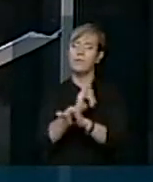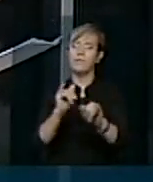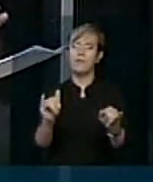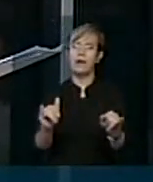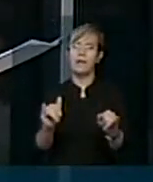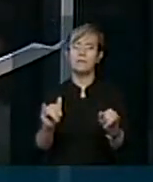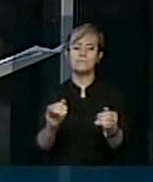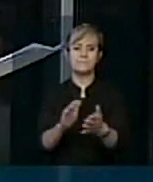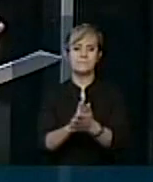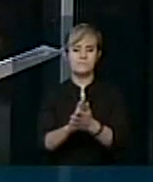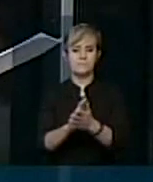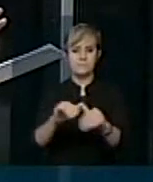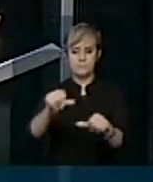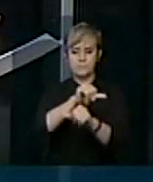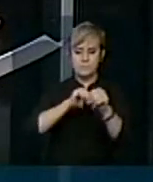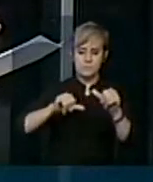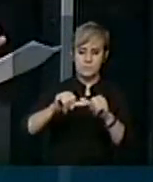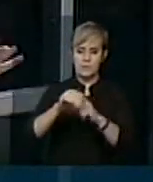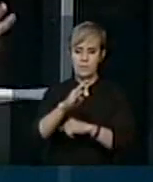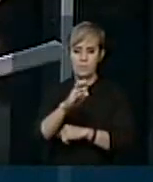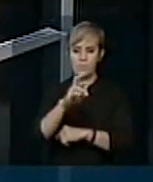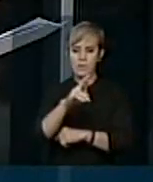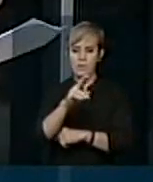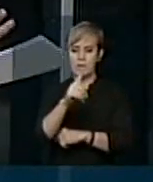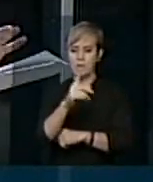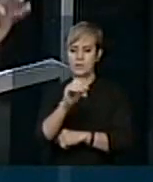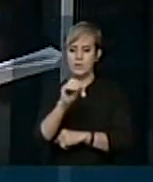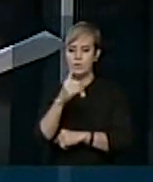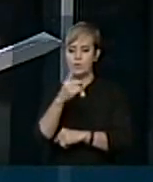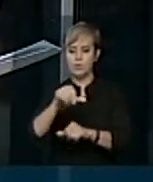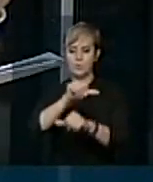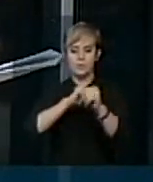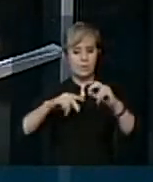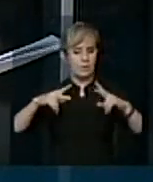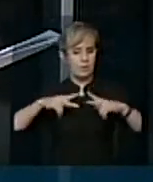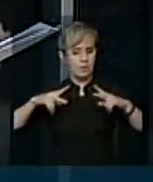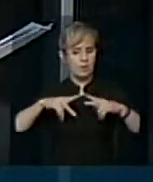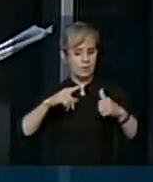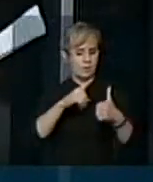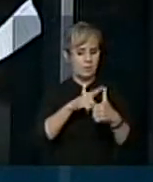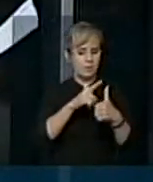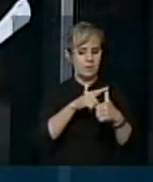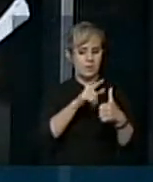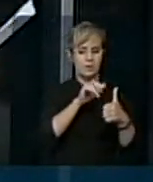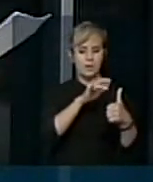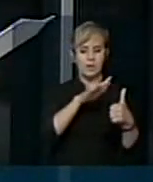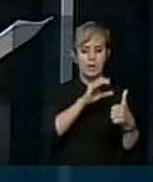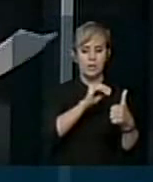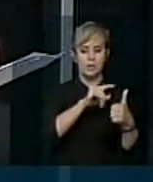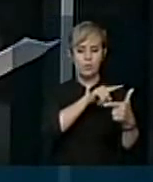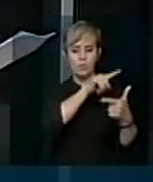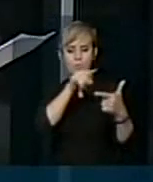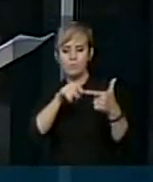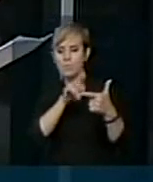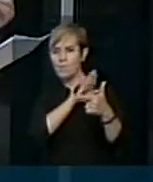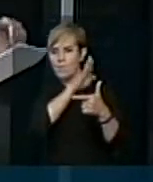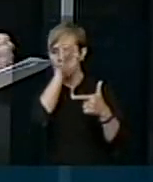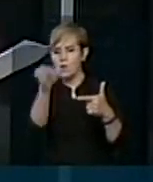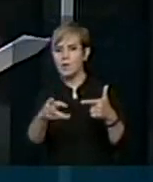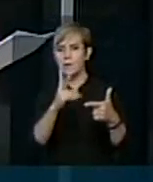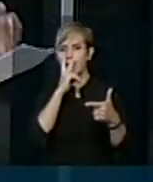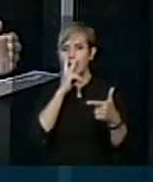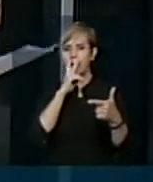a privatização da BR-101, do trecho que liga Rio de Janeiro ao Espírito Santo, as obras